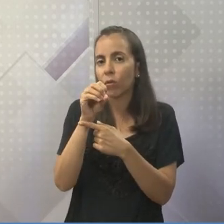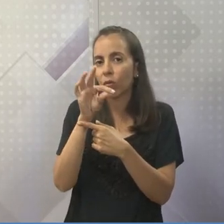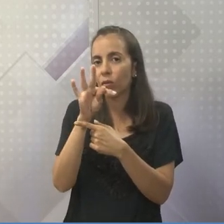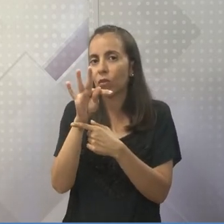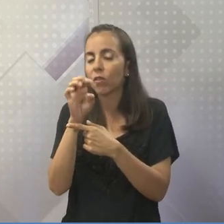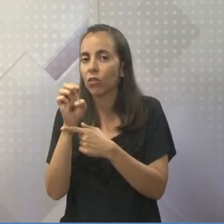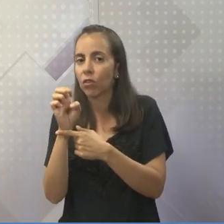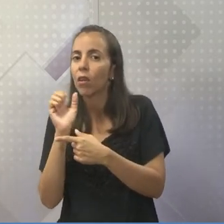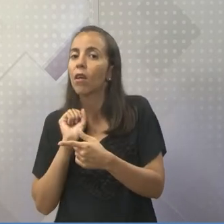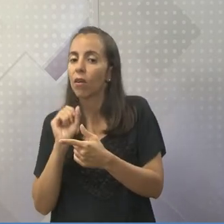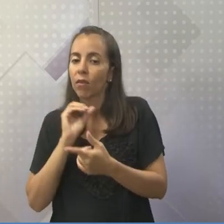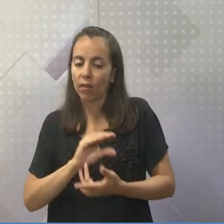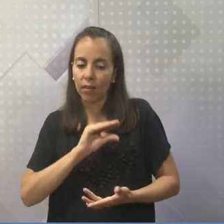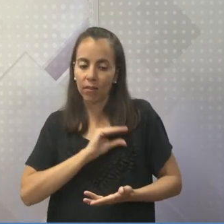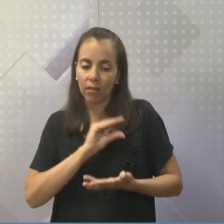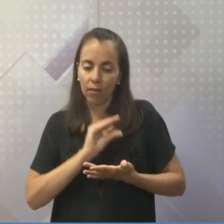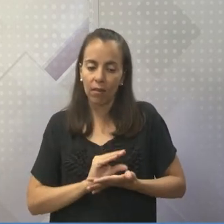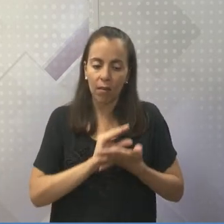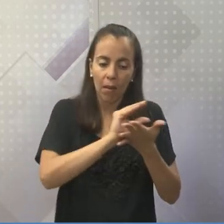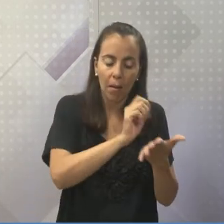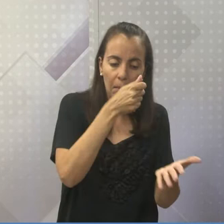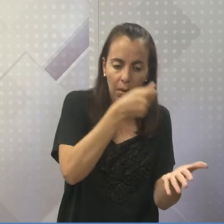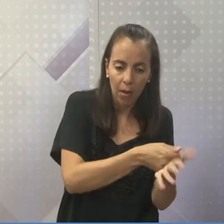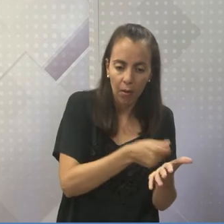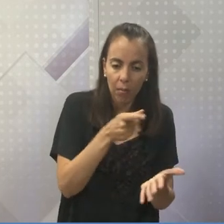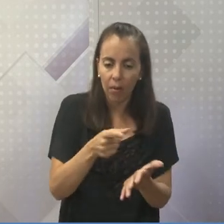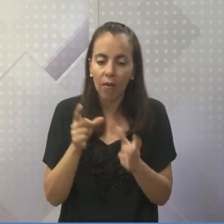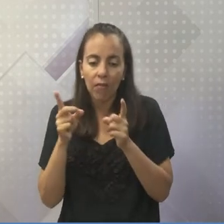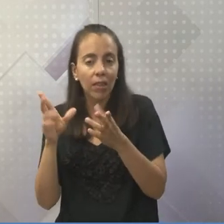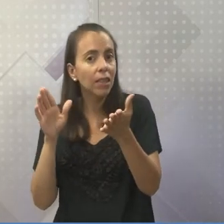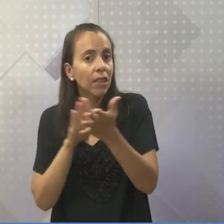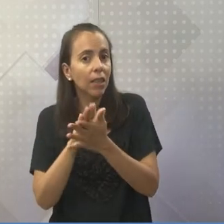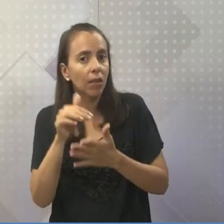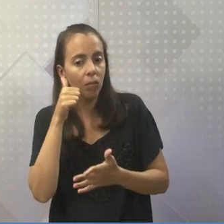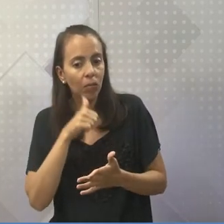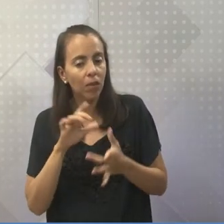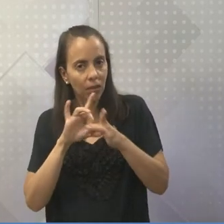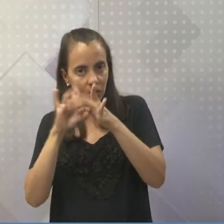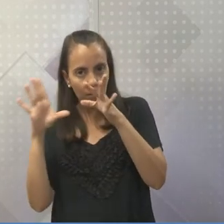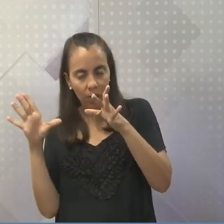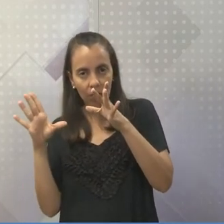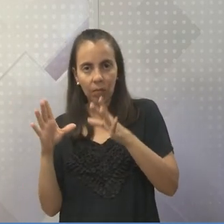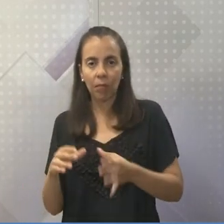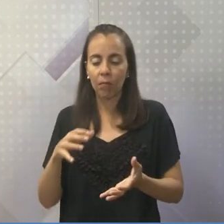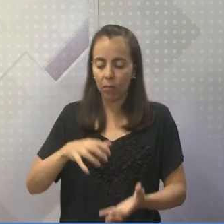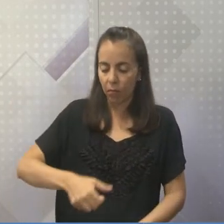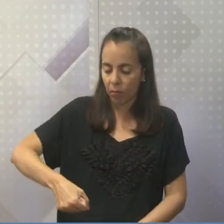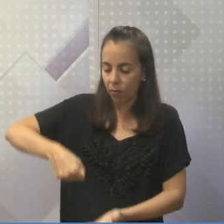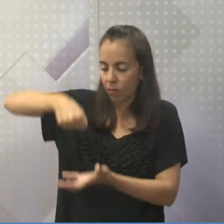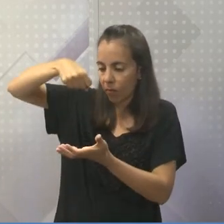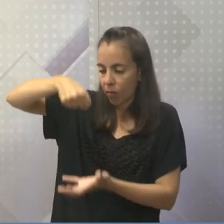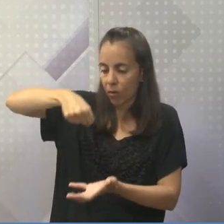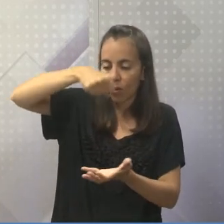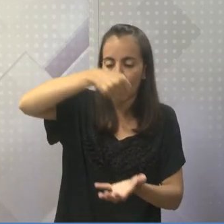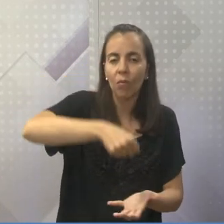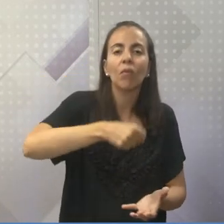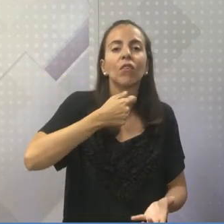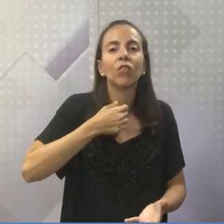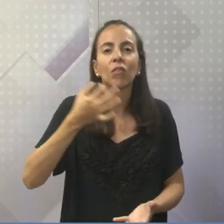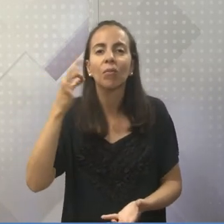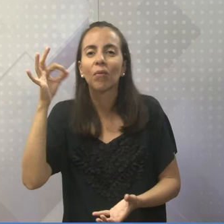Ele pagou o dote daquela moça para que ela não fosse vendida. E ele pagou com um saco, com moedas de ouro.